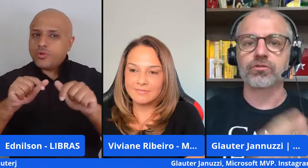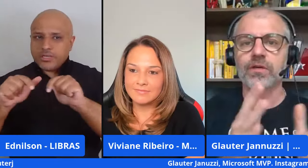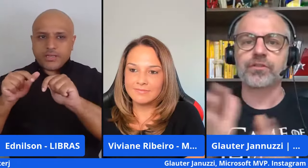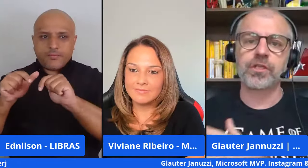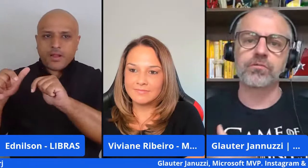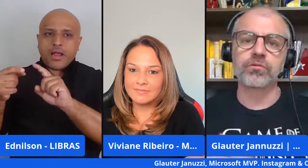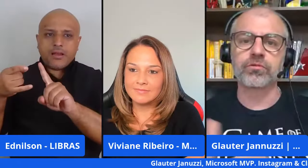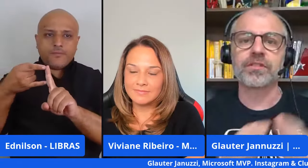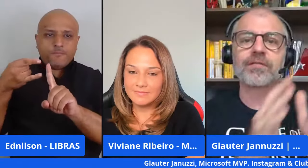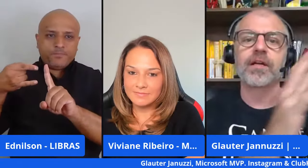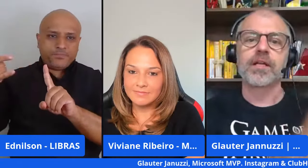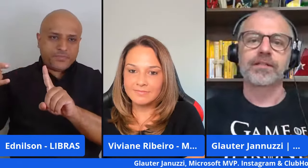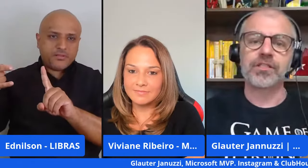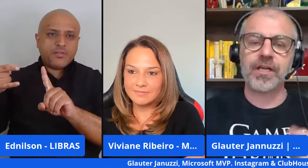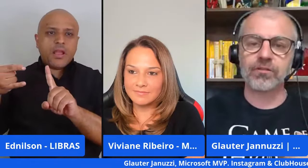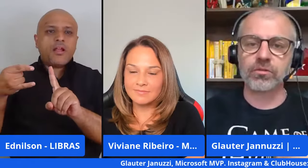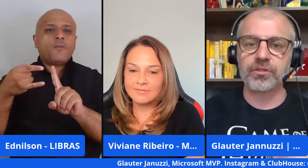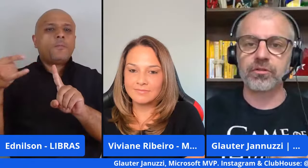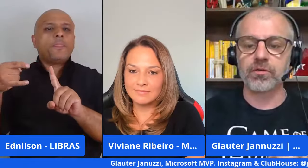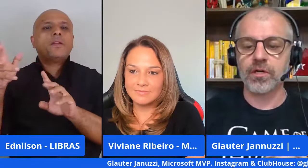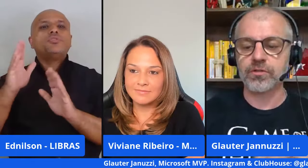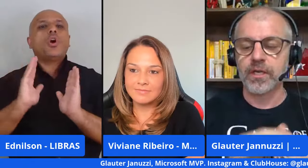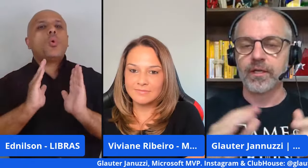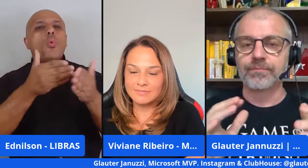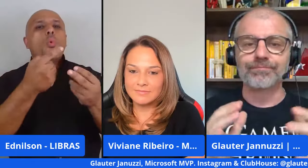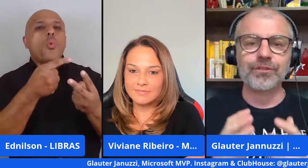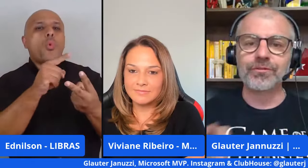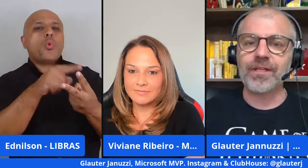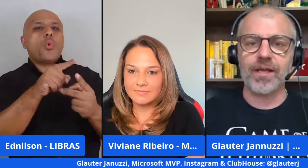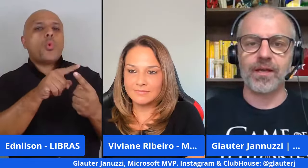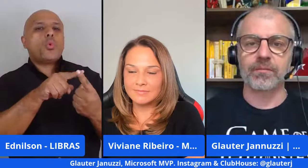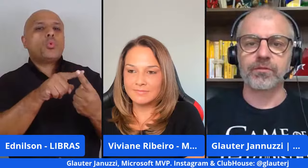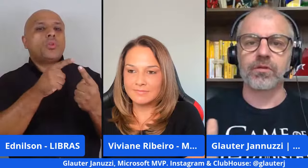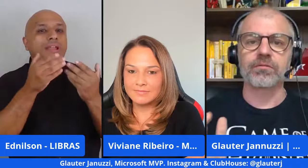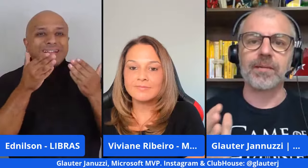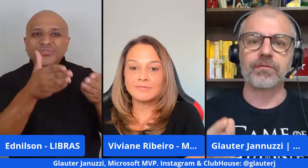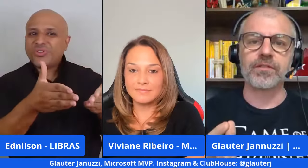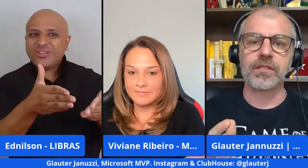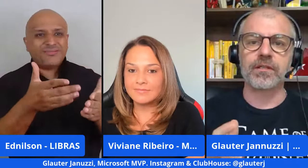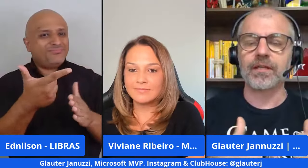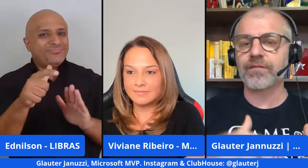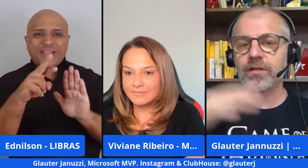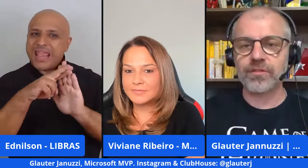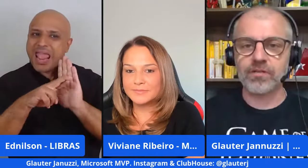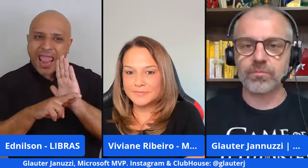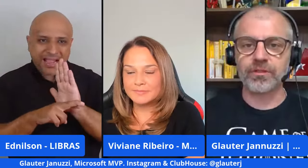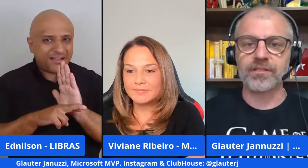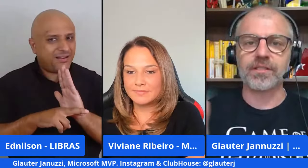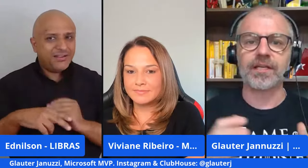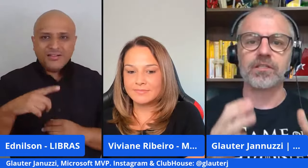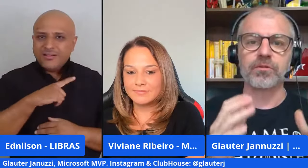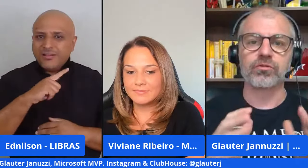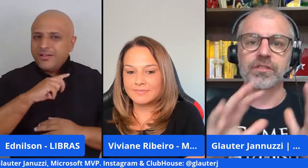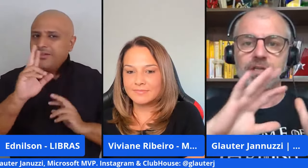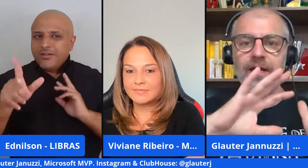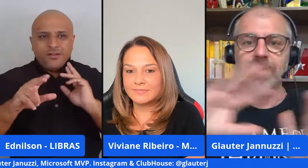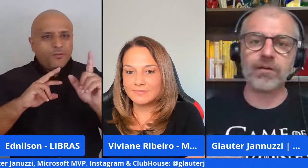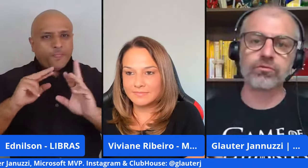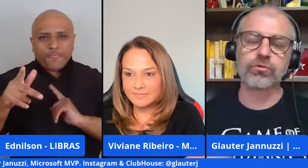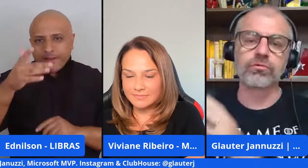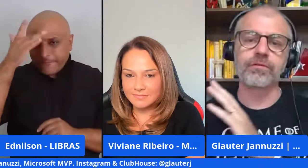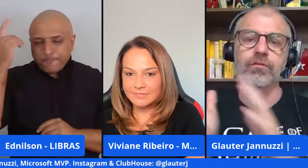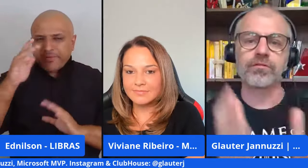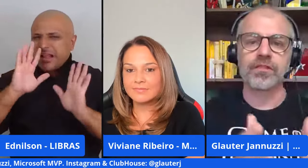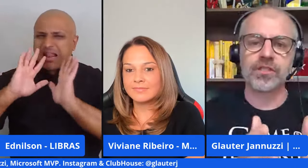caso na Microsoft tinha outro que estava dedicado somente ao negócio não tem regra pessoal dá pra você tem vários casos que eu poderia citar aqui de pessoas que